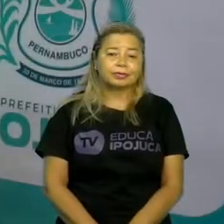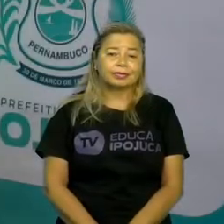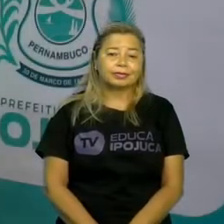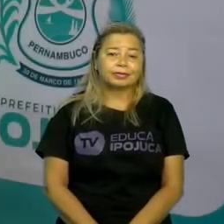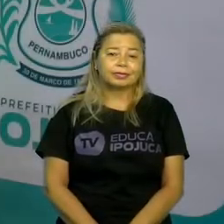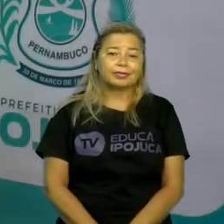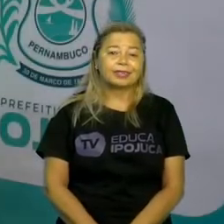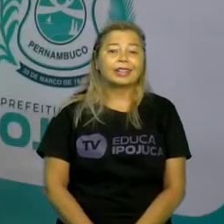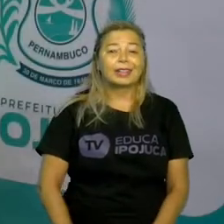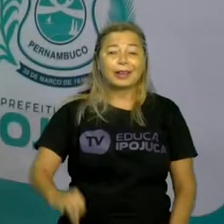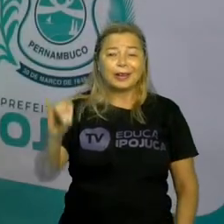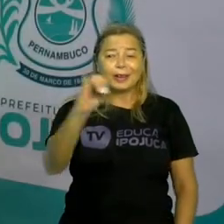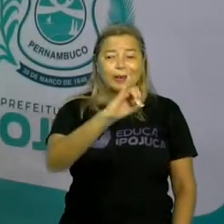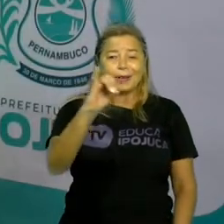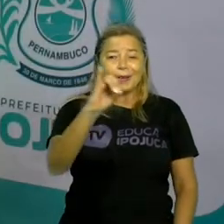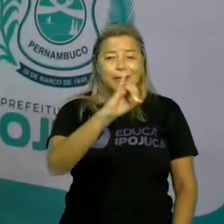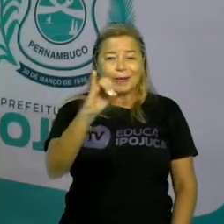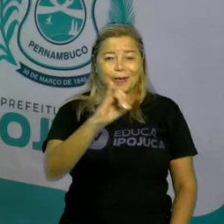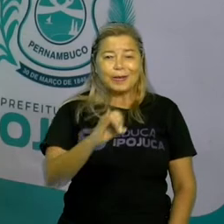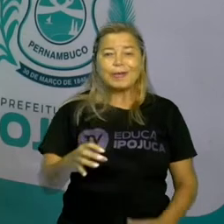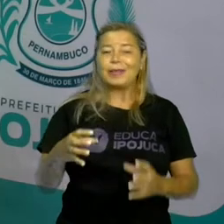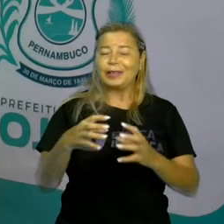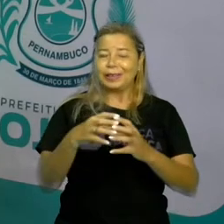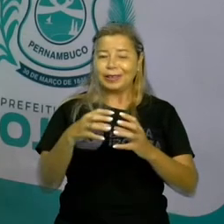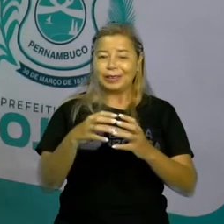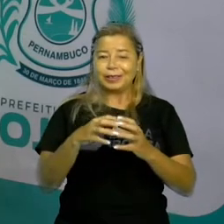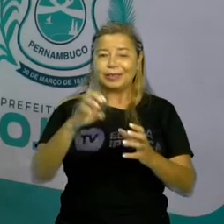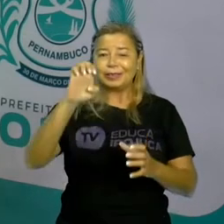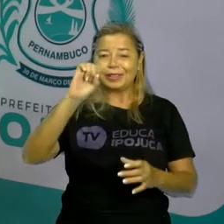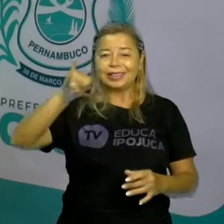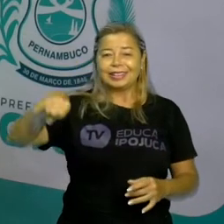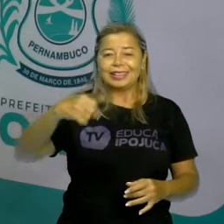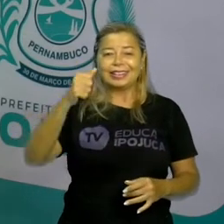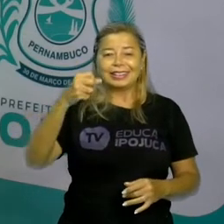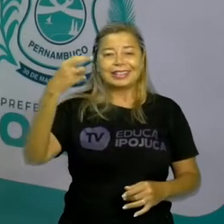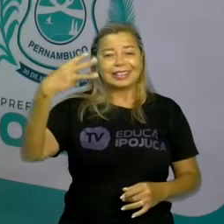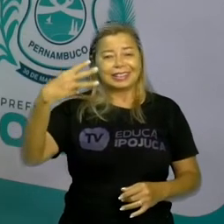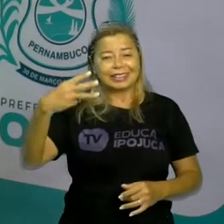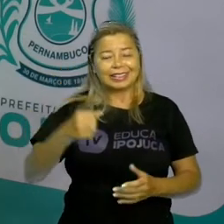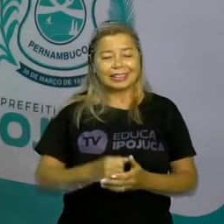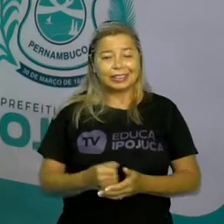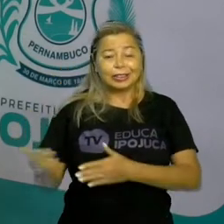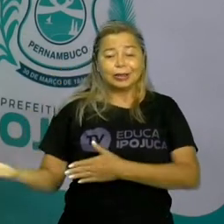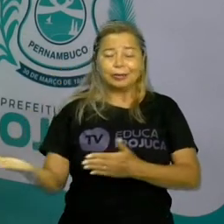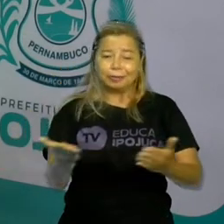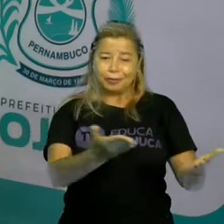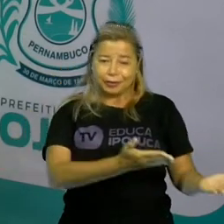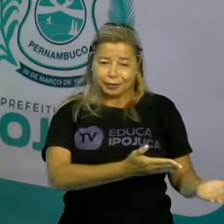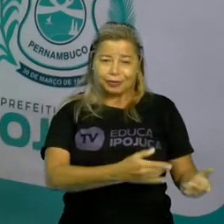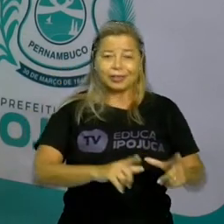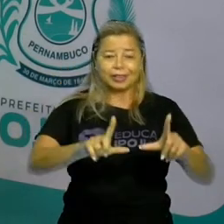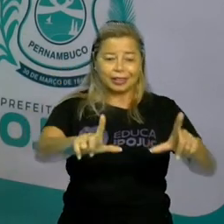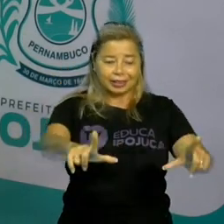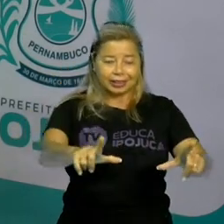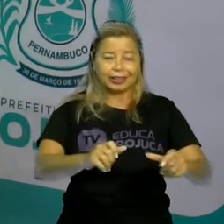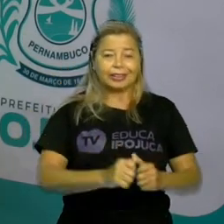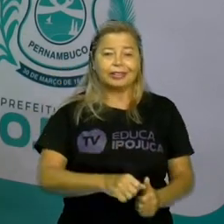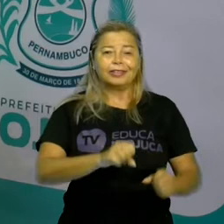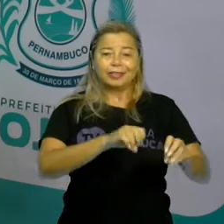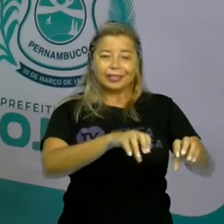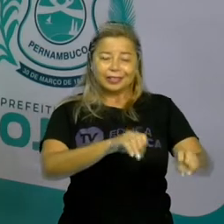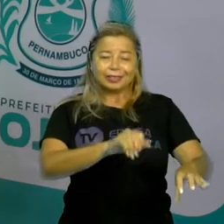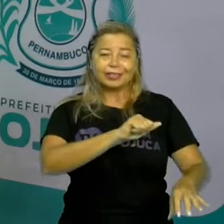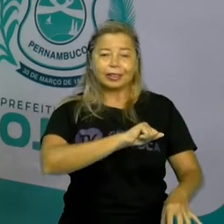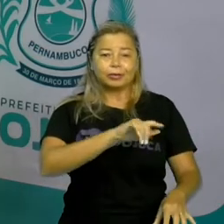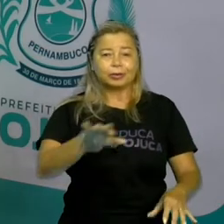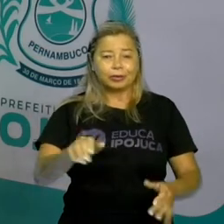Olá pessoal do Eja3, sejam bem-vindos à TV Educa e Pojuca. Eu sou o professor Lúcio Neto e a